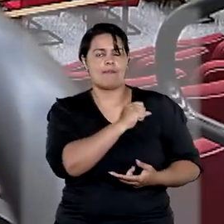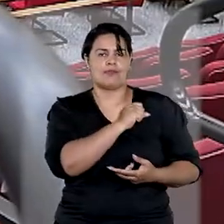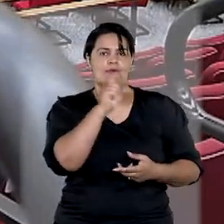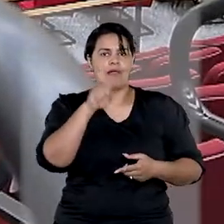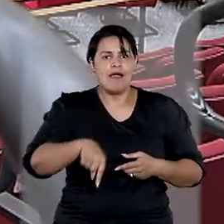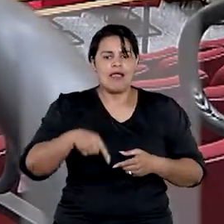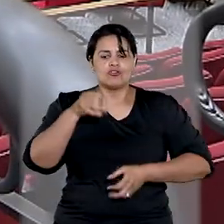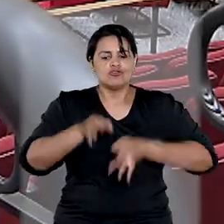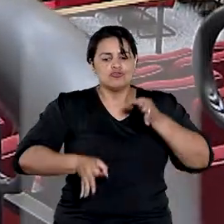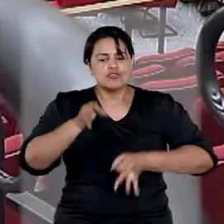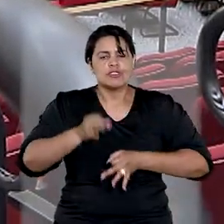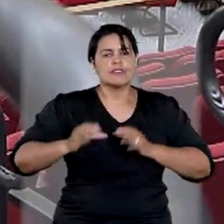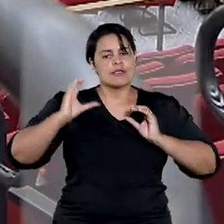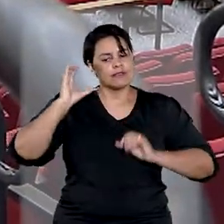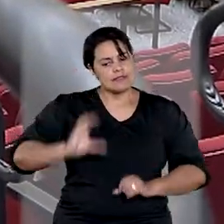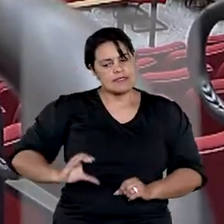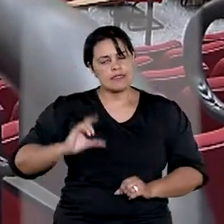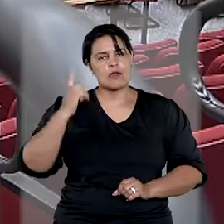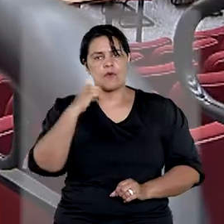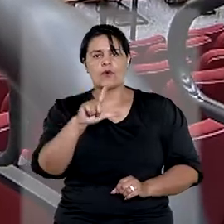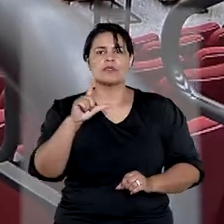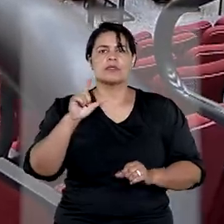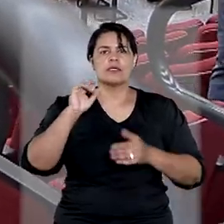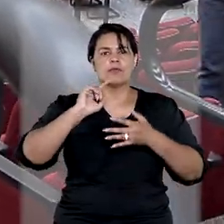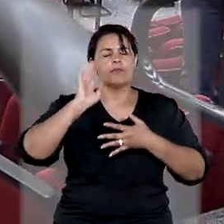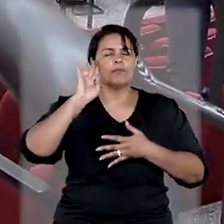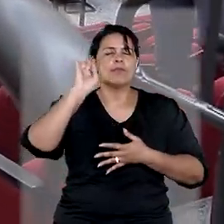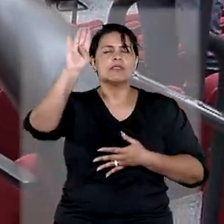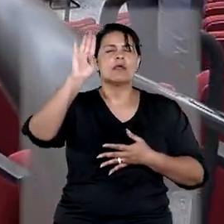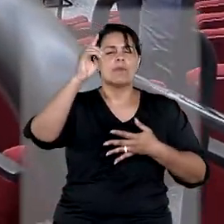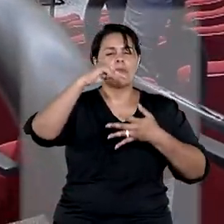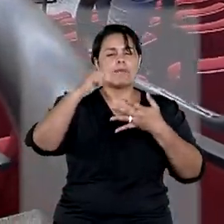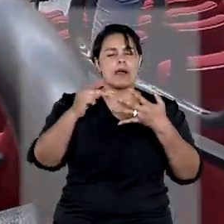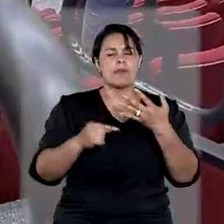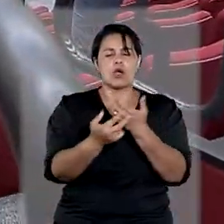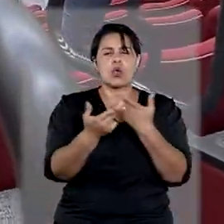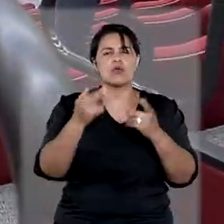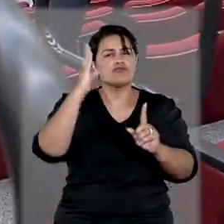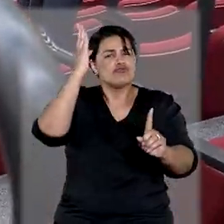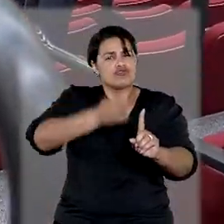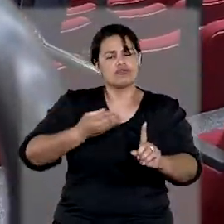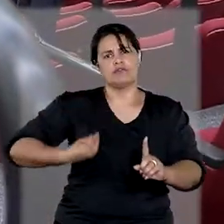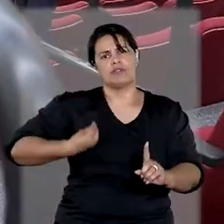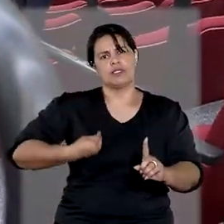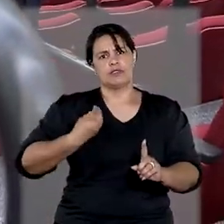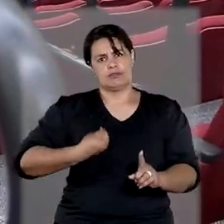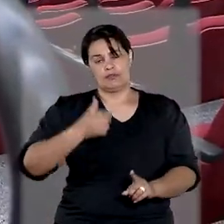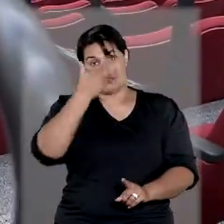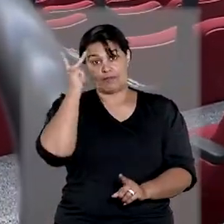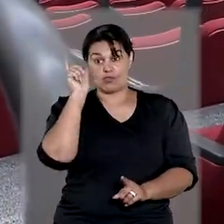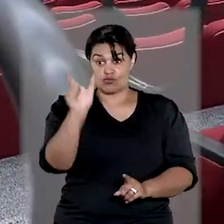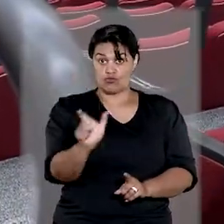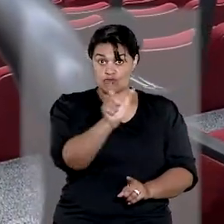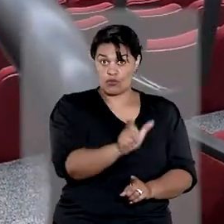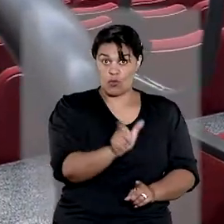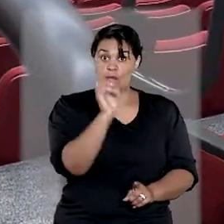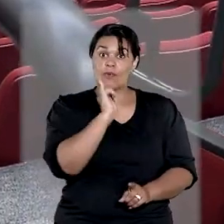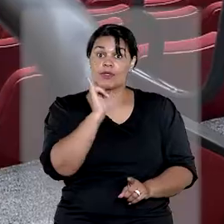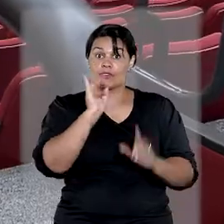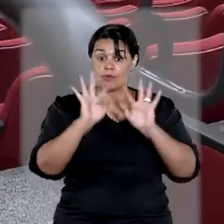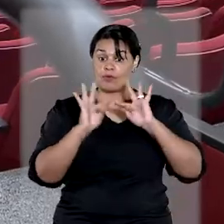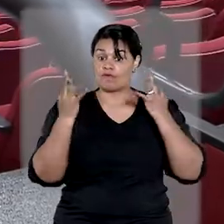E justiça cidadã é priorizar as causas que afetam diretamente o cotidiano do cidadão, como